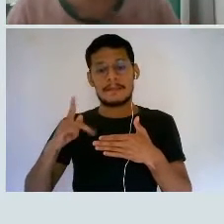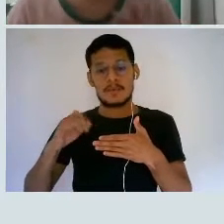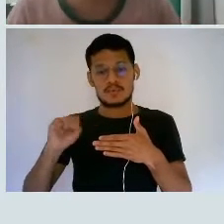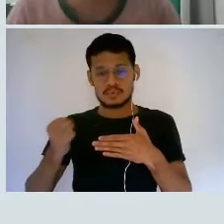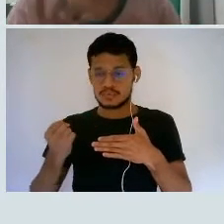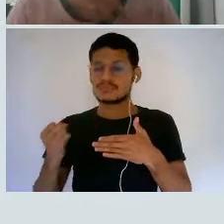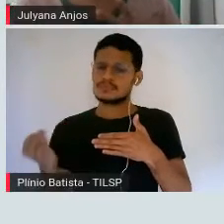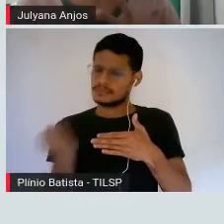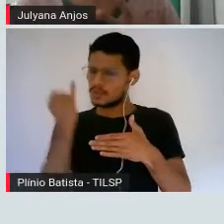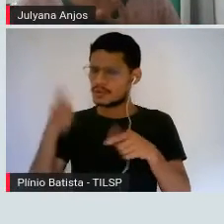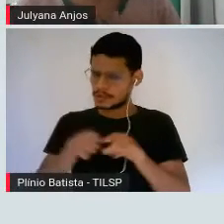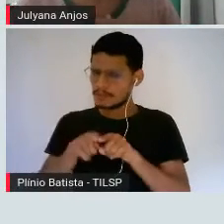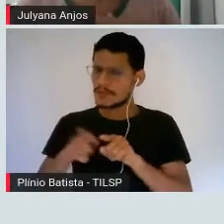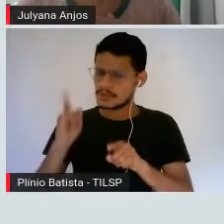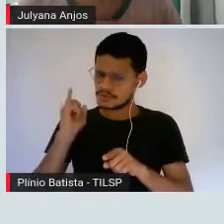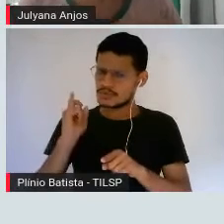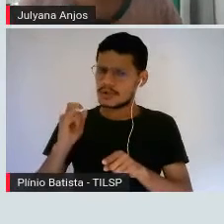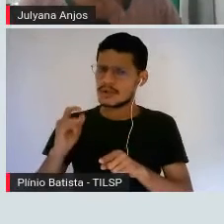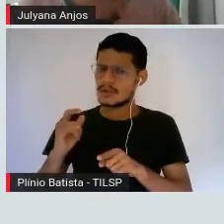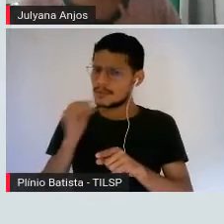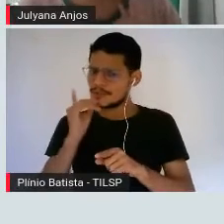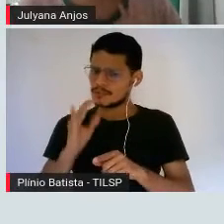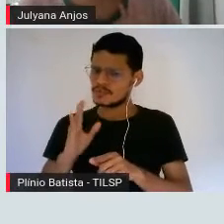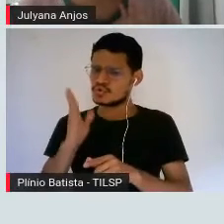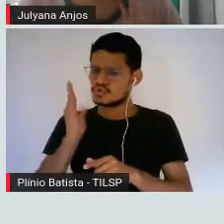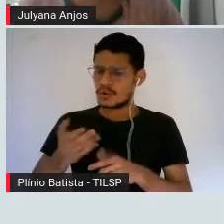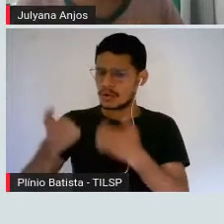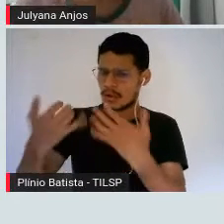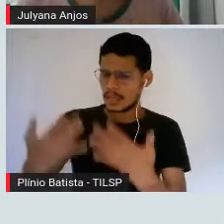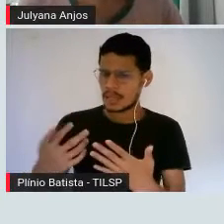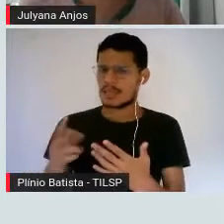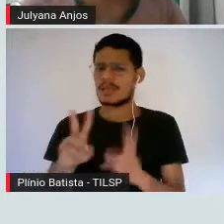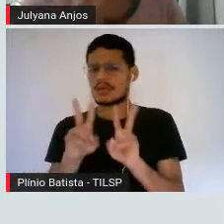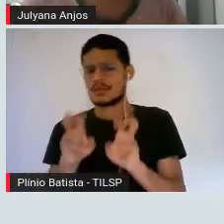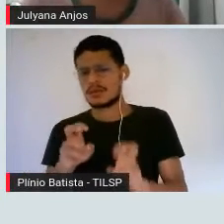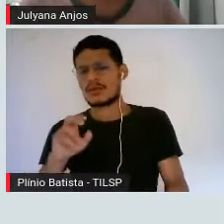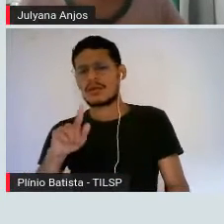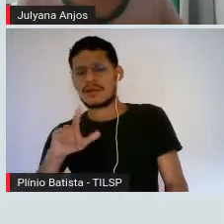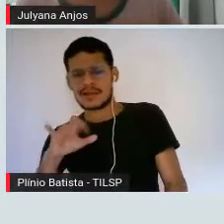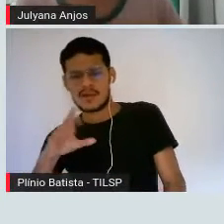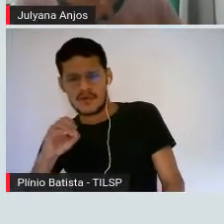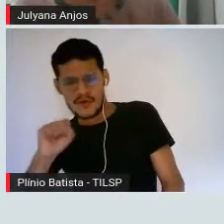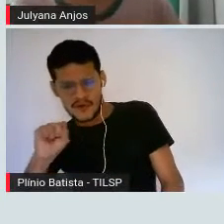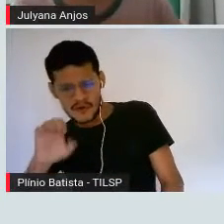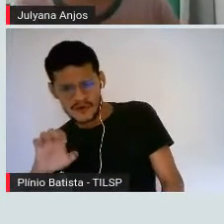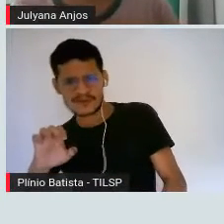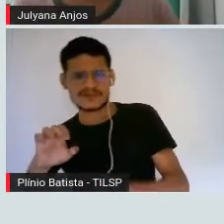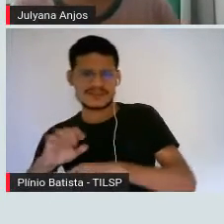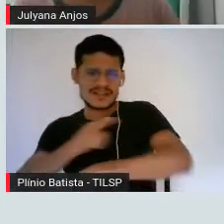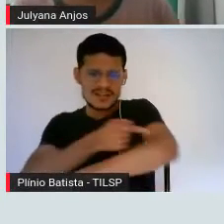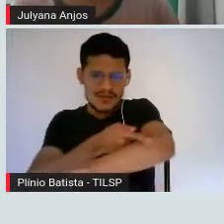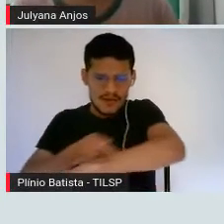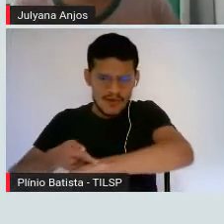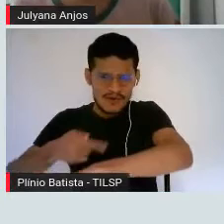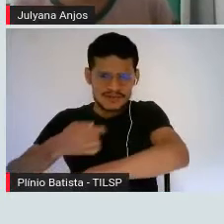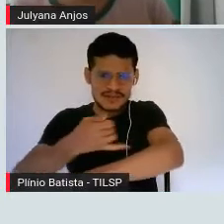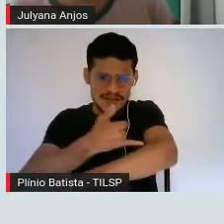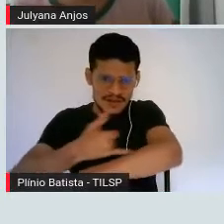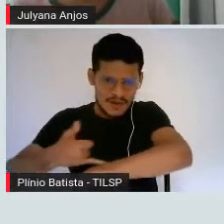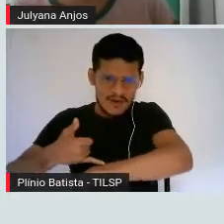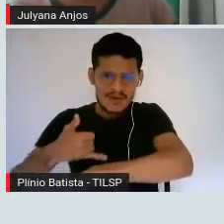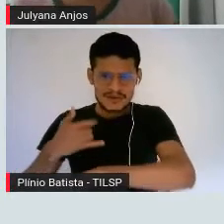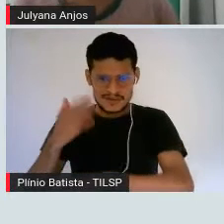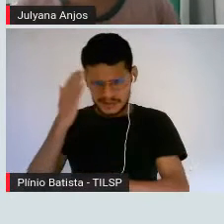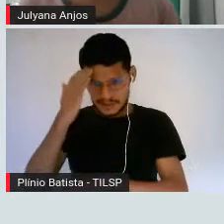gente fala da glicose e tudo mais. Então só para que vocês saibam que o lipídio, ele também pode ser usado como fonte energética, tá? Como